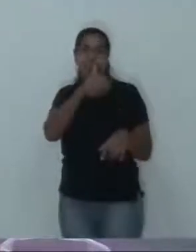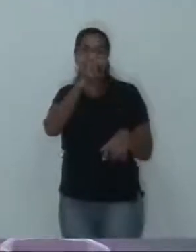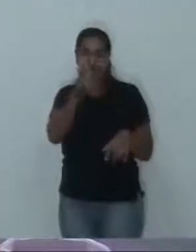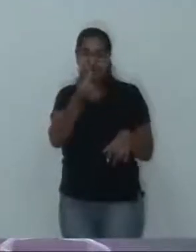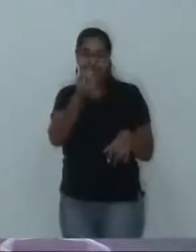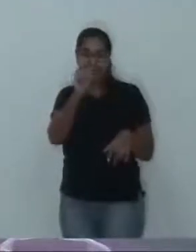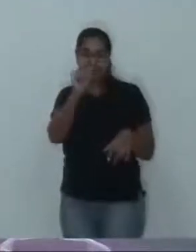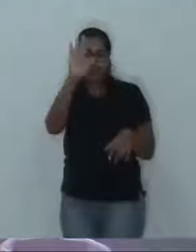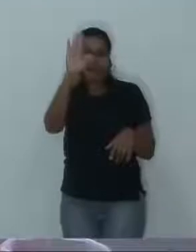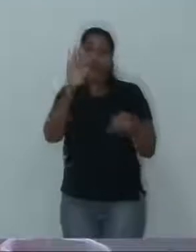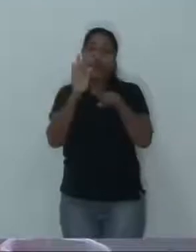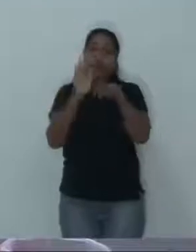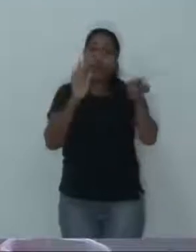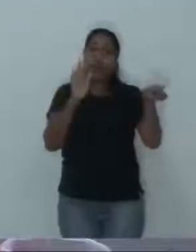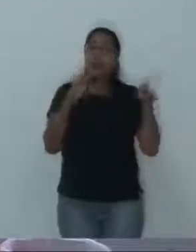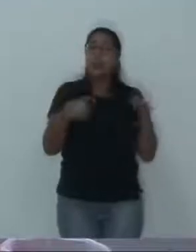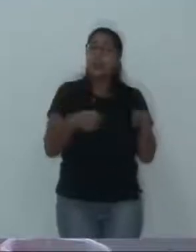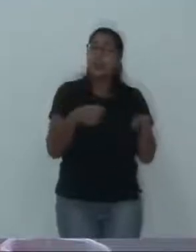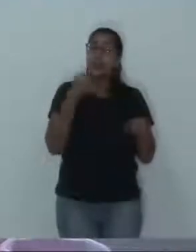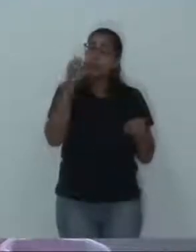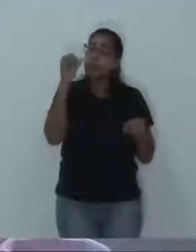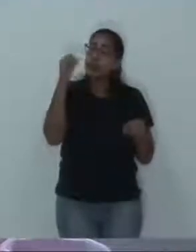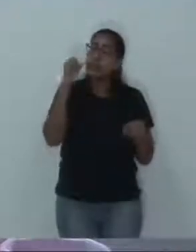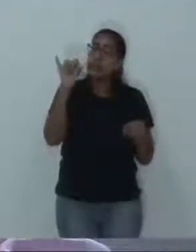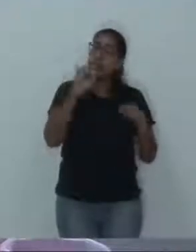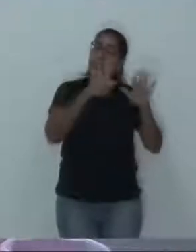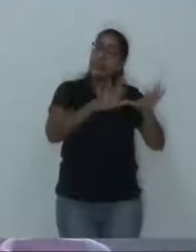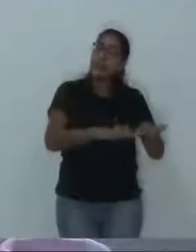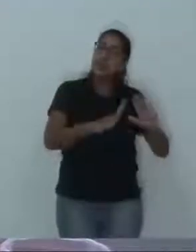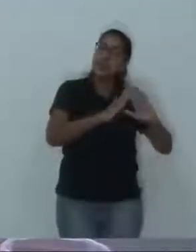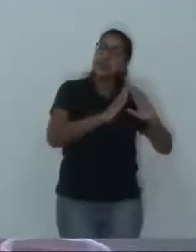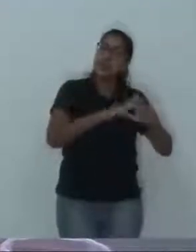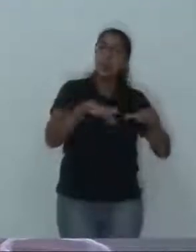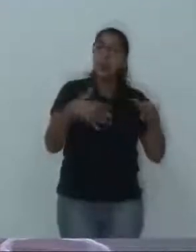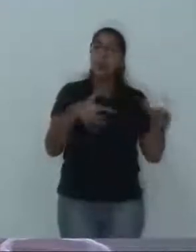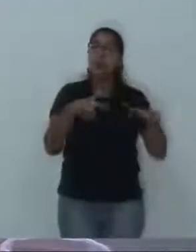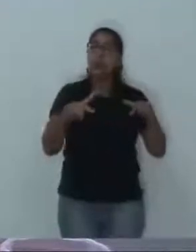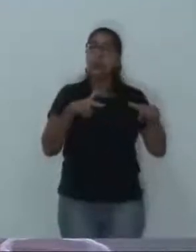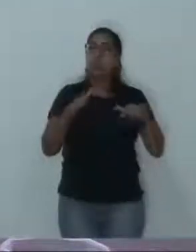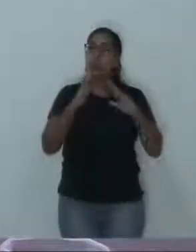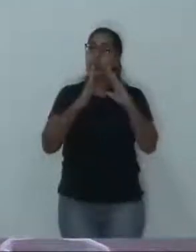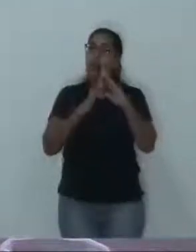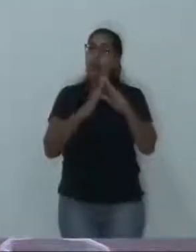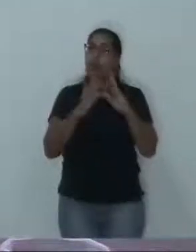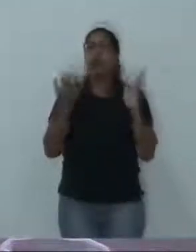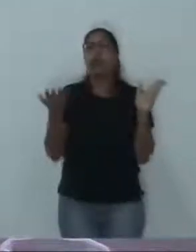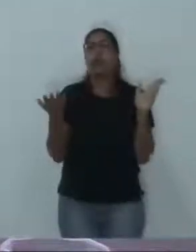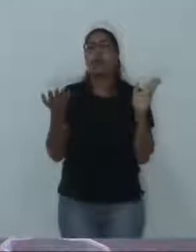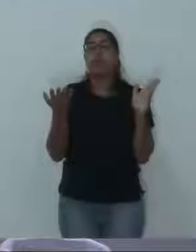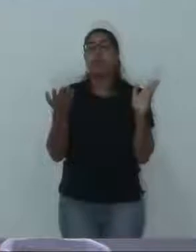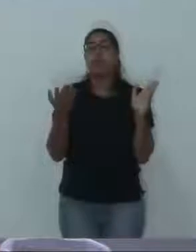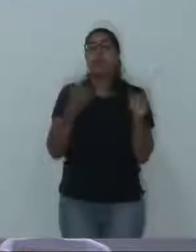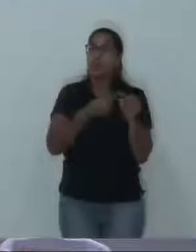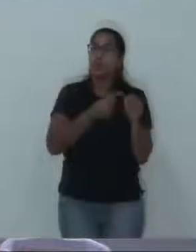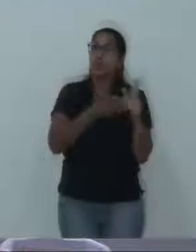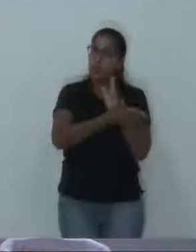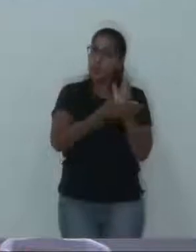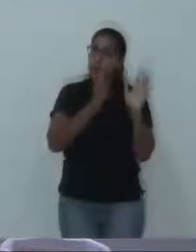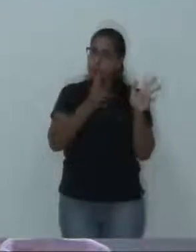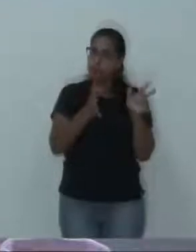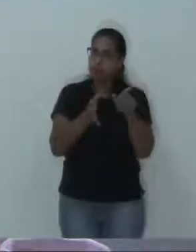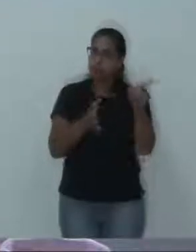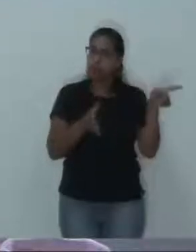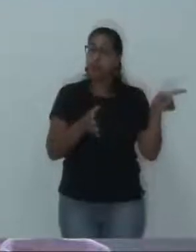possam ter alguma prevenção. Pode ficar em casa, trabalhar online, algumas cidades já estão fazendo isso. E acredito que o governo municipal,